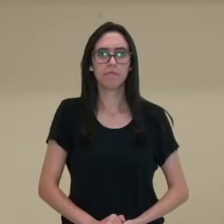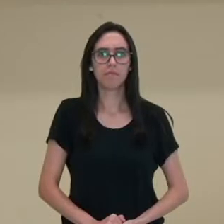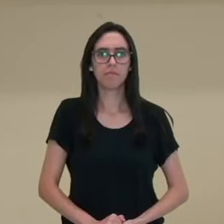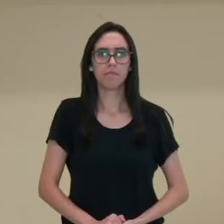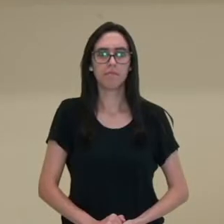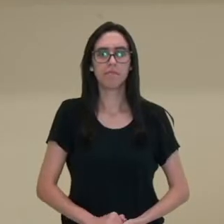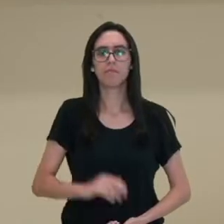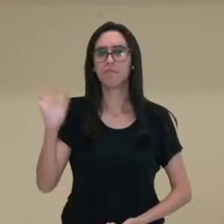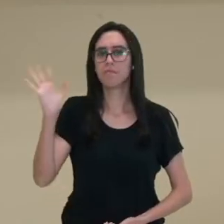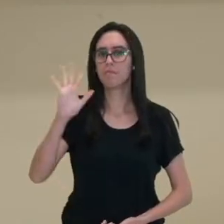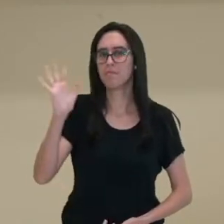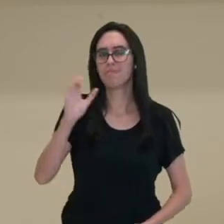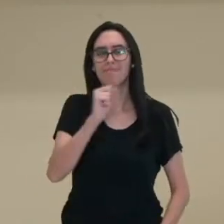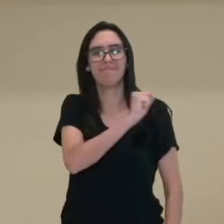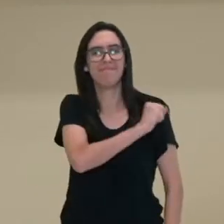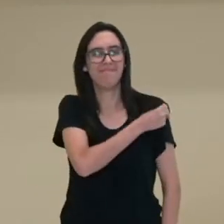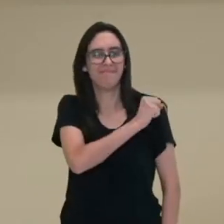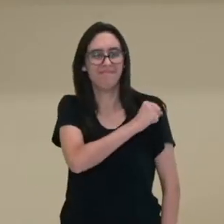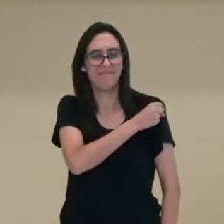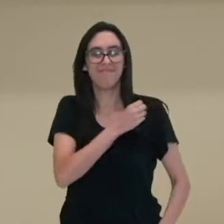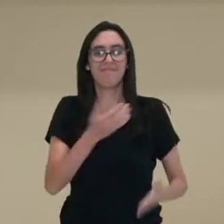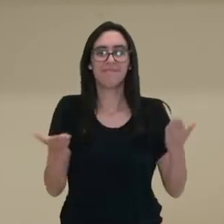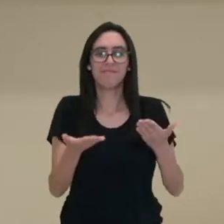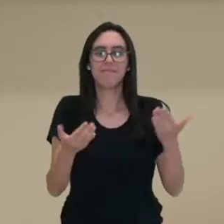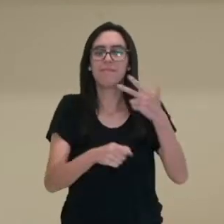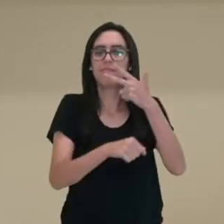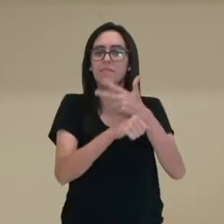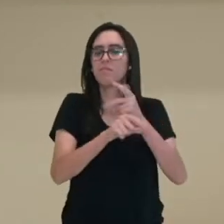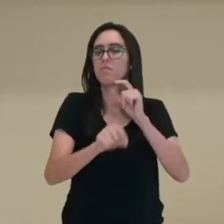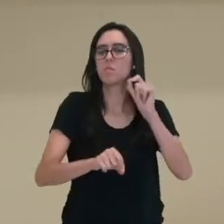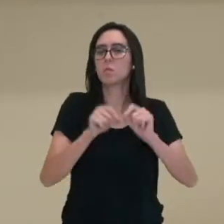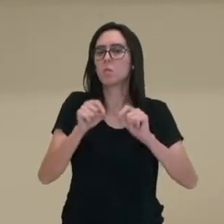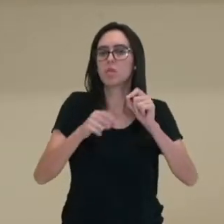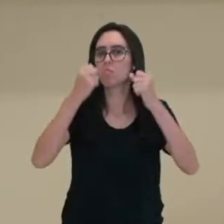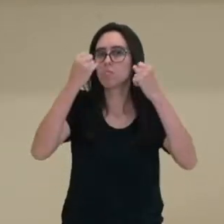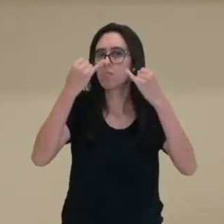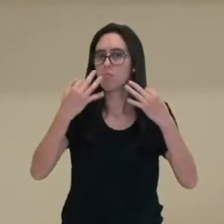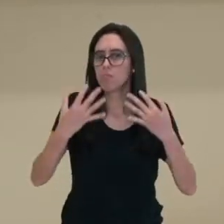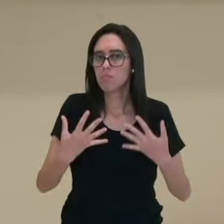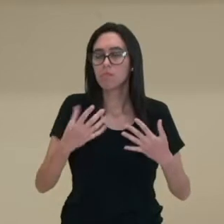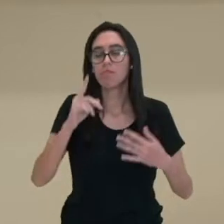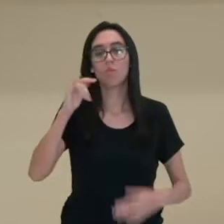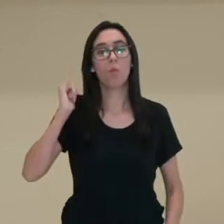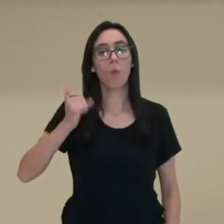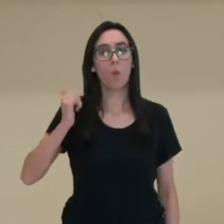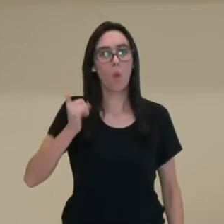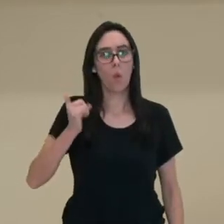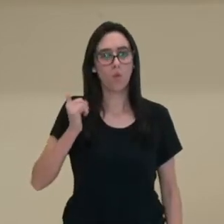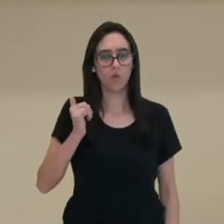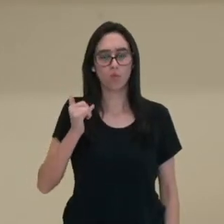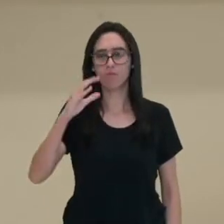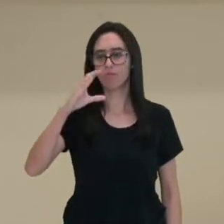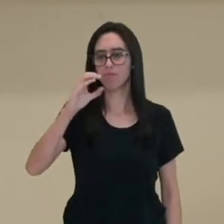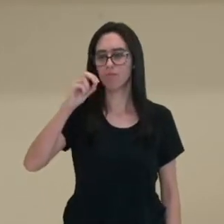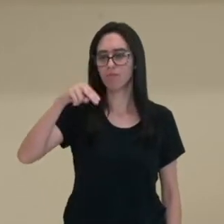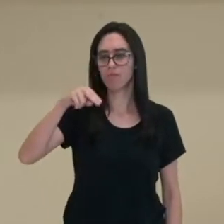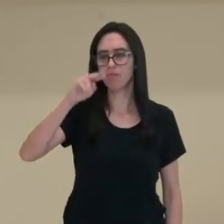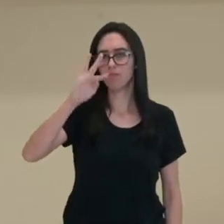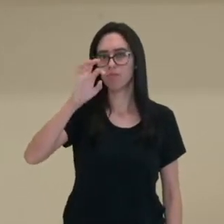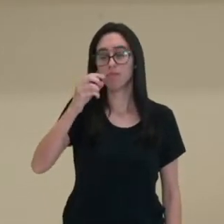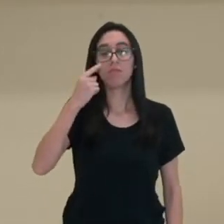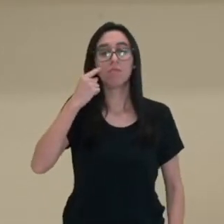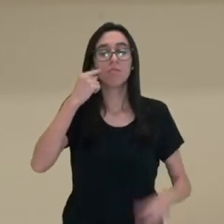Olá, estudantes do oitavo ano. Neste vídeo vamos conversar um pouco mais sobre o conto. Vamos analisar alguns elementos